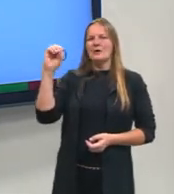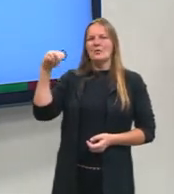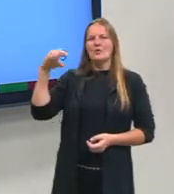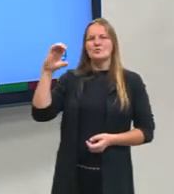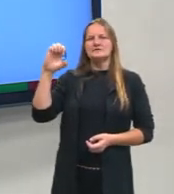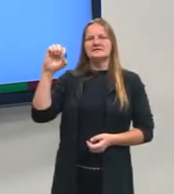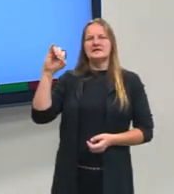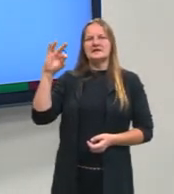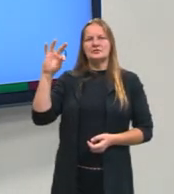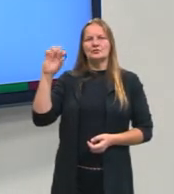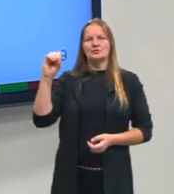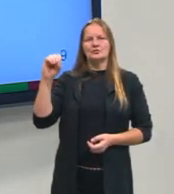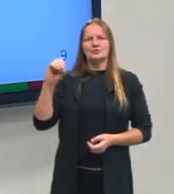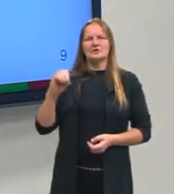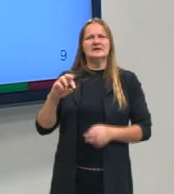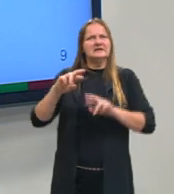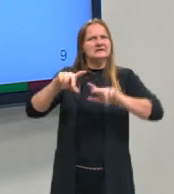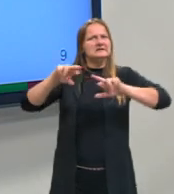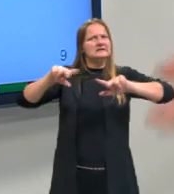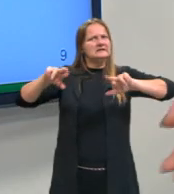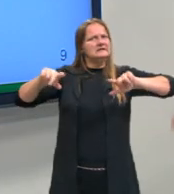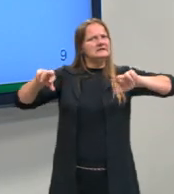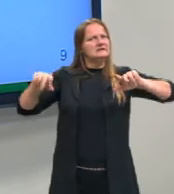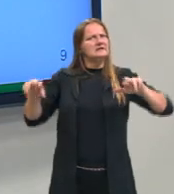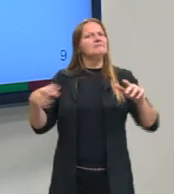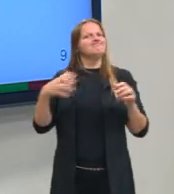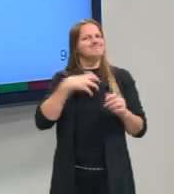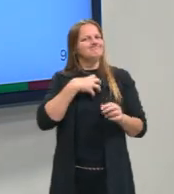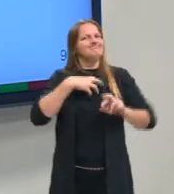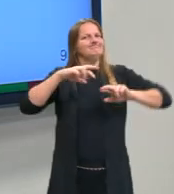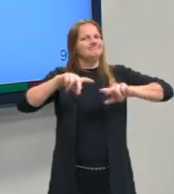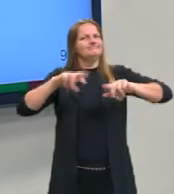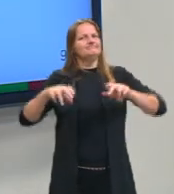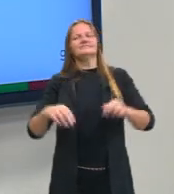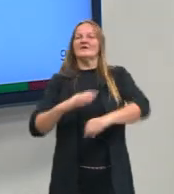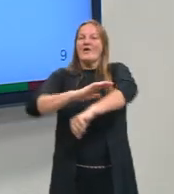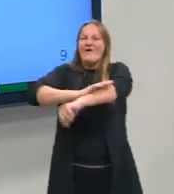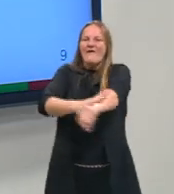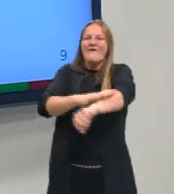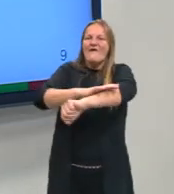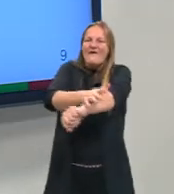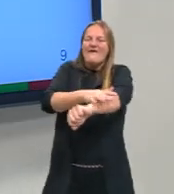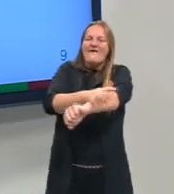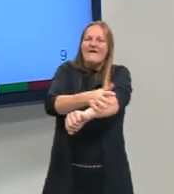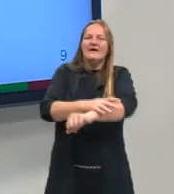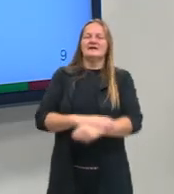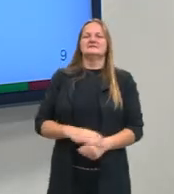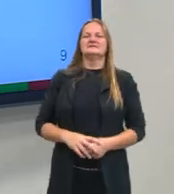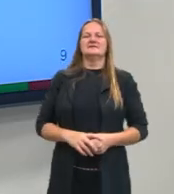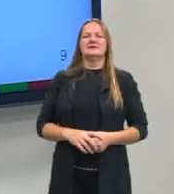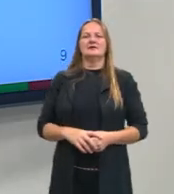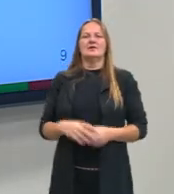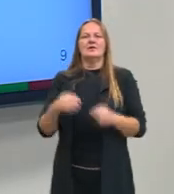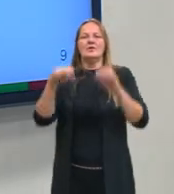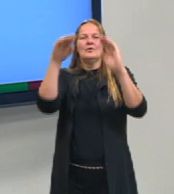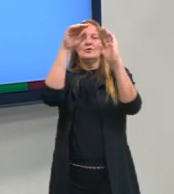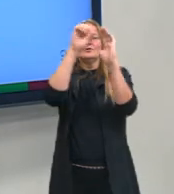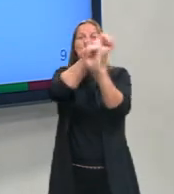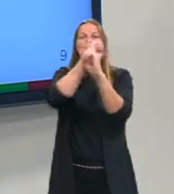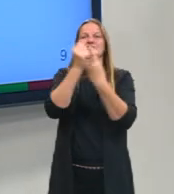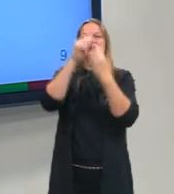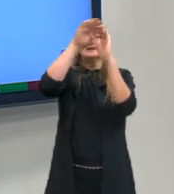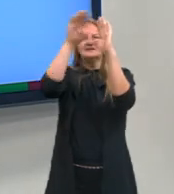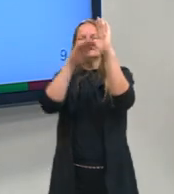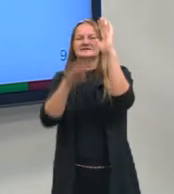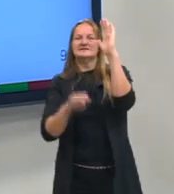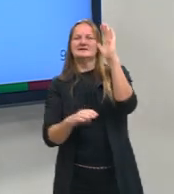a gente fala sobre preconceitos das mais diversas maneiras. Preconceito racial, preconceito contra classes sociais, o preconceito